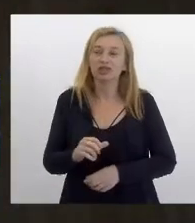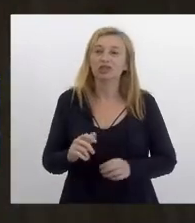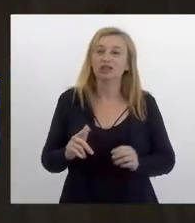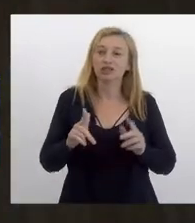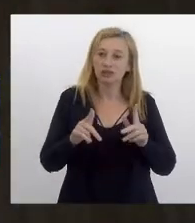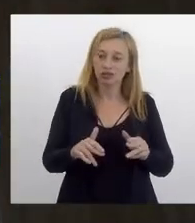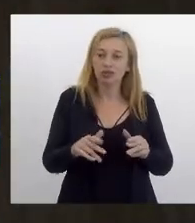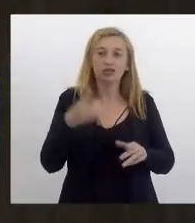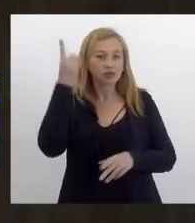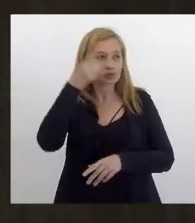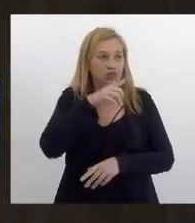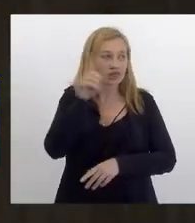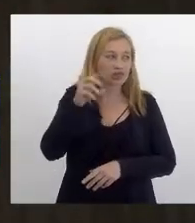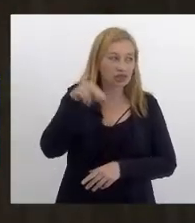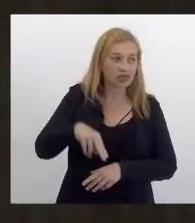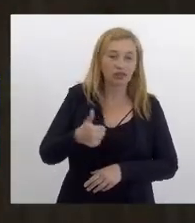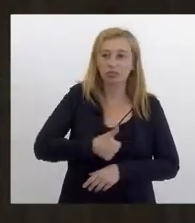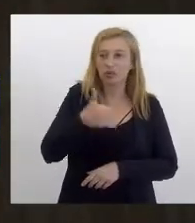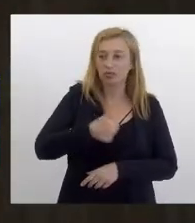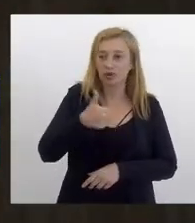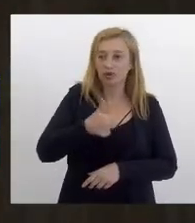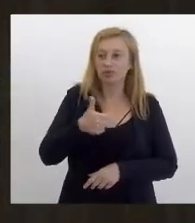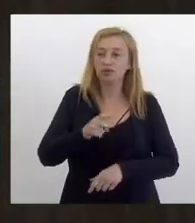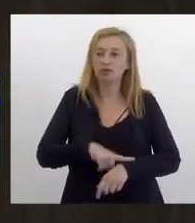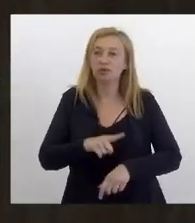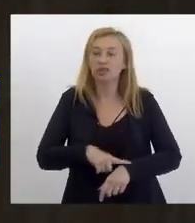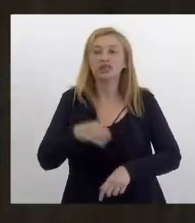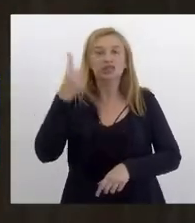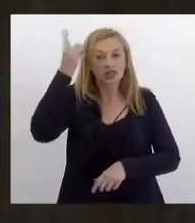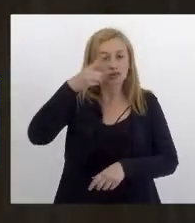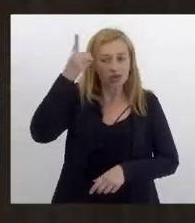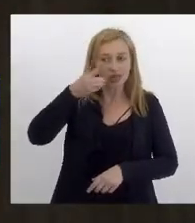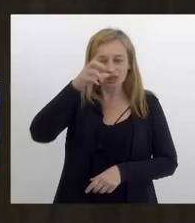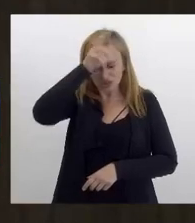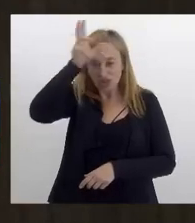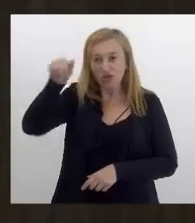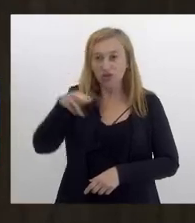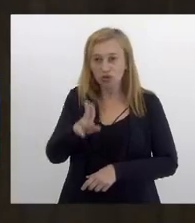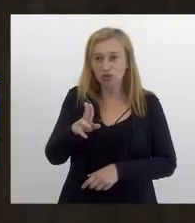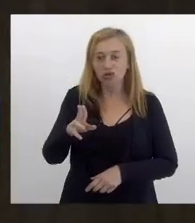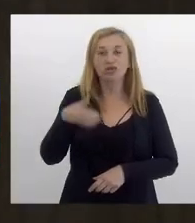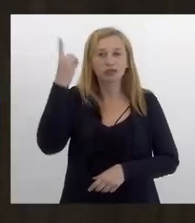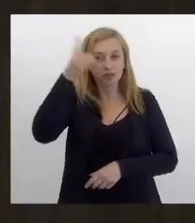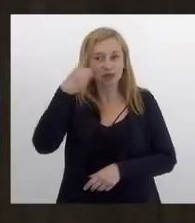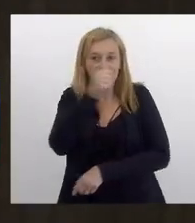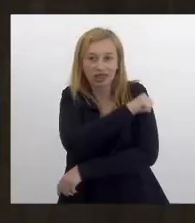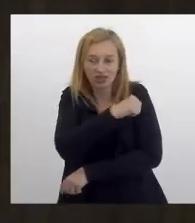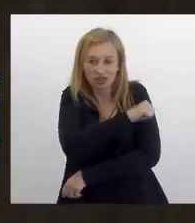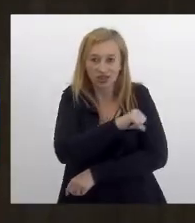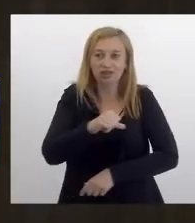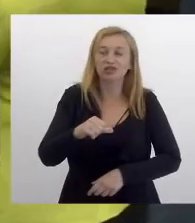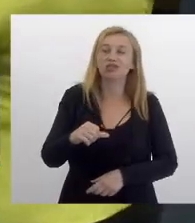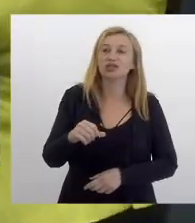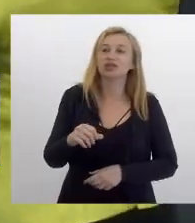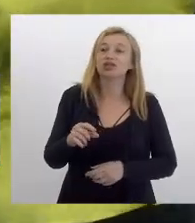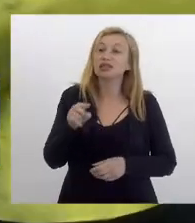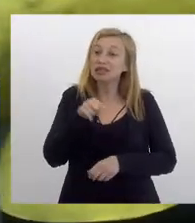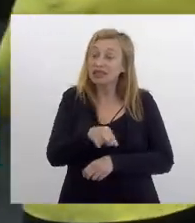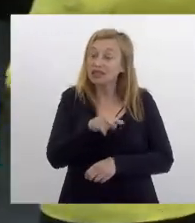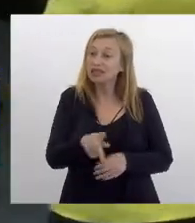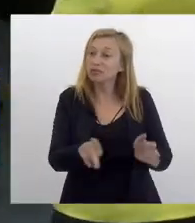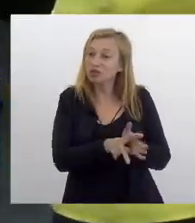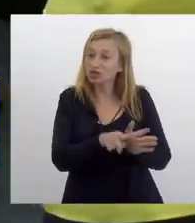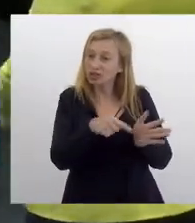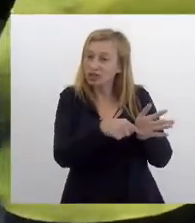deputada Zeidã, em primeiro plano, deputada Tia Ju, deputada Franciane, deputada Regiane, neste projeto que está